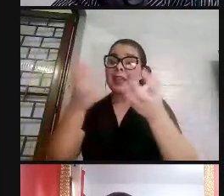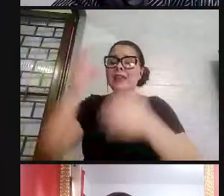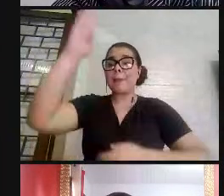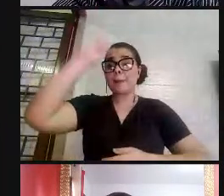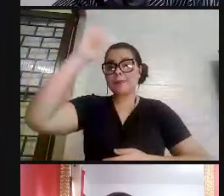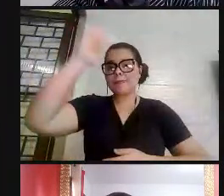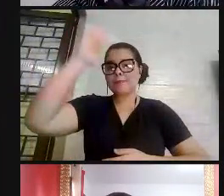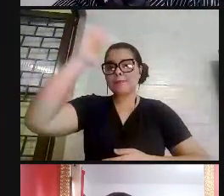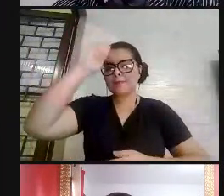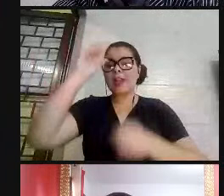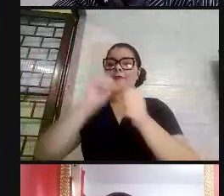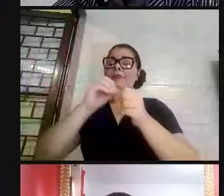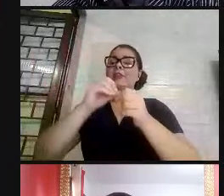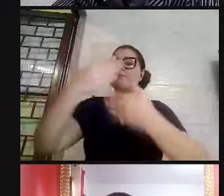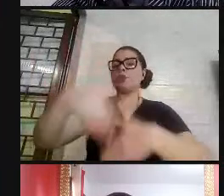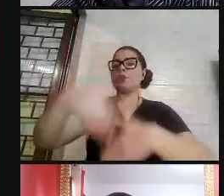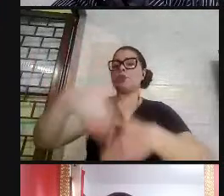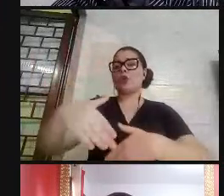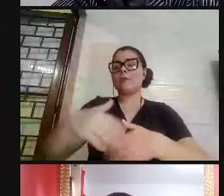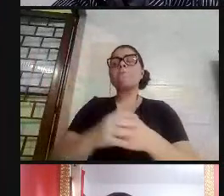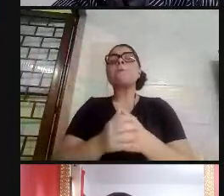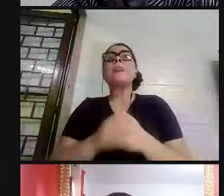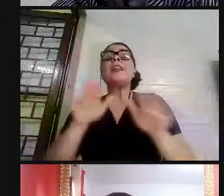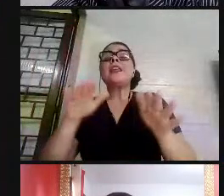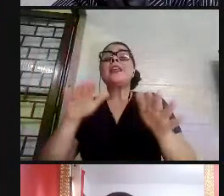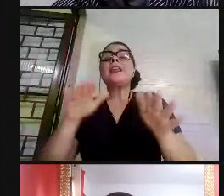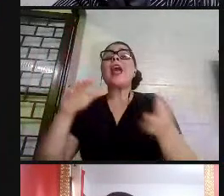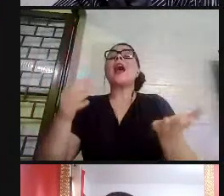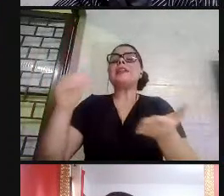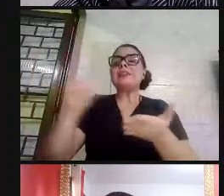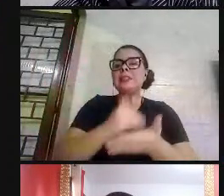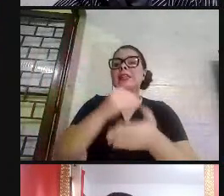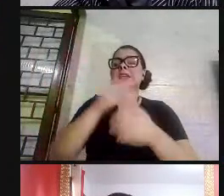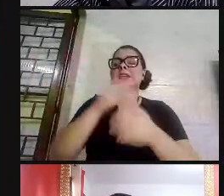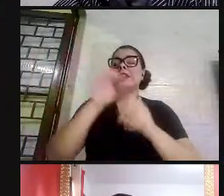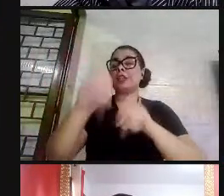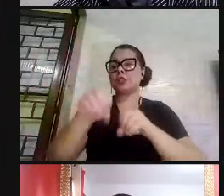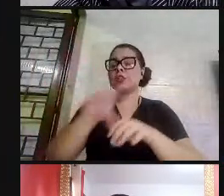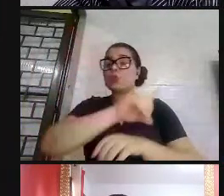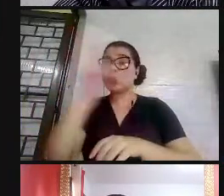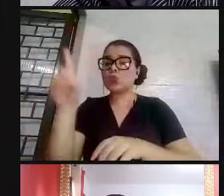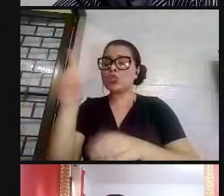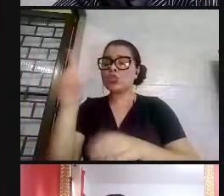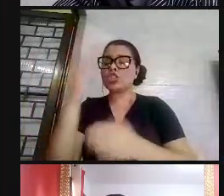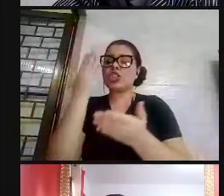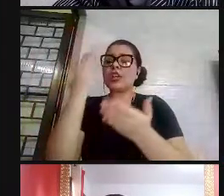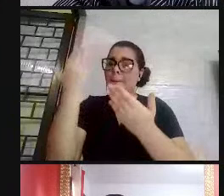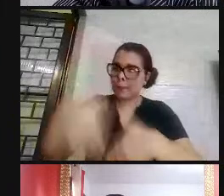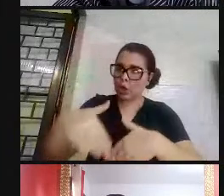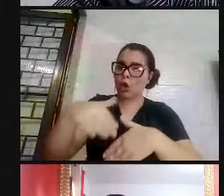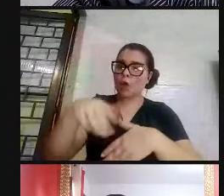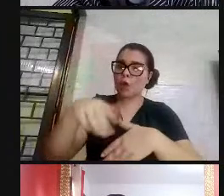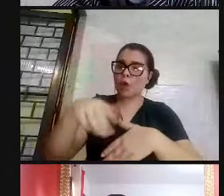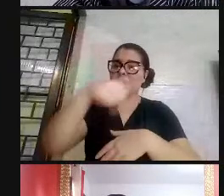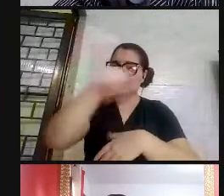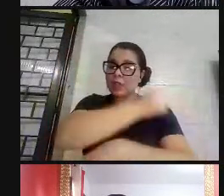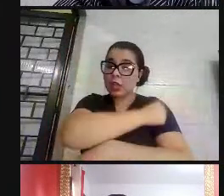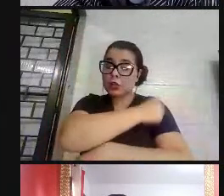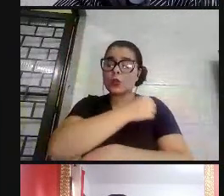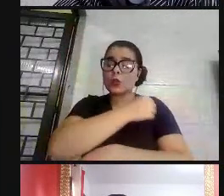E a CEMED, no dia da prova desses alunos, ela